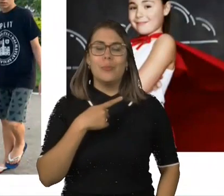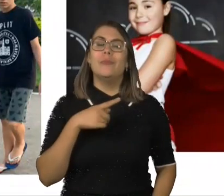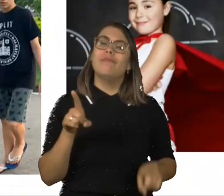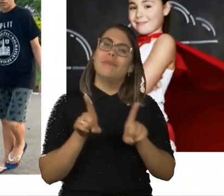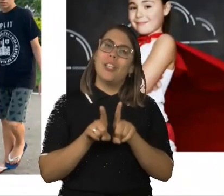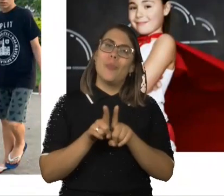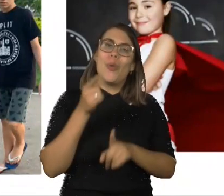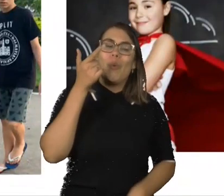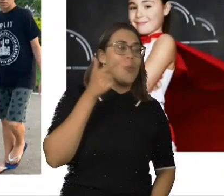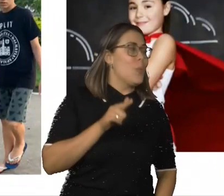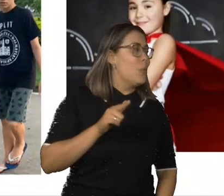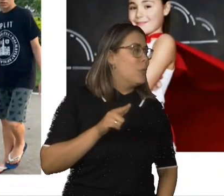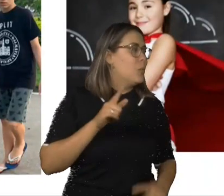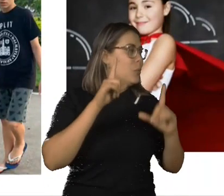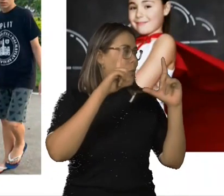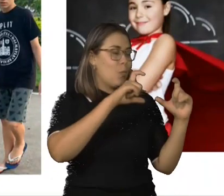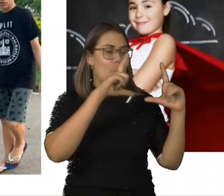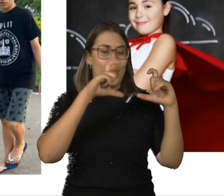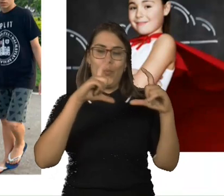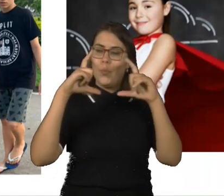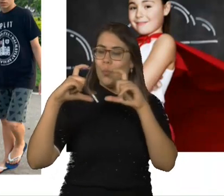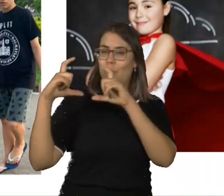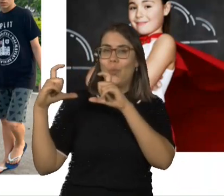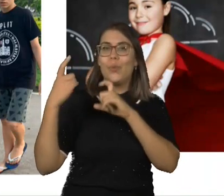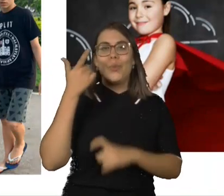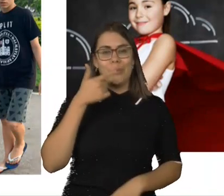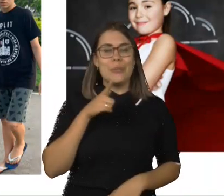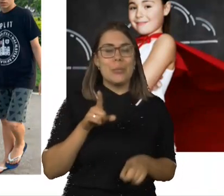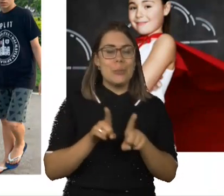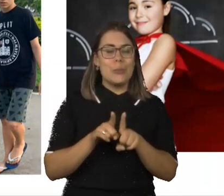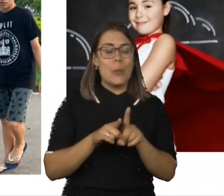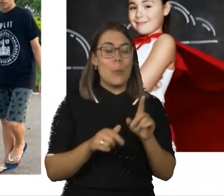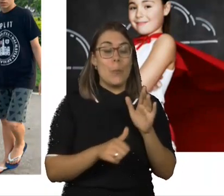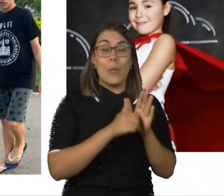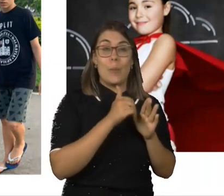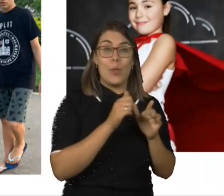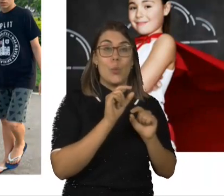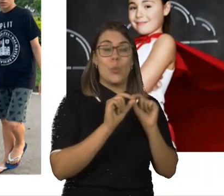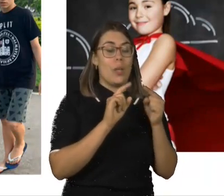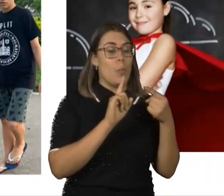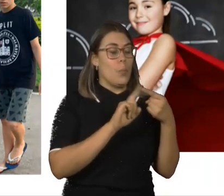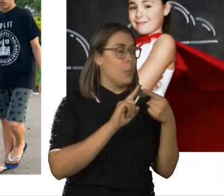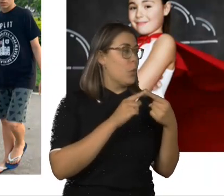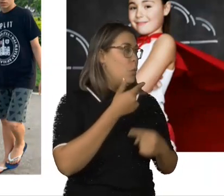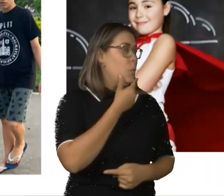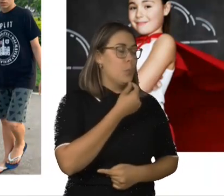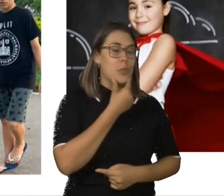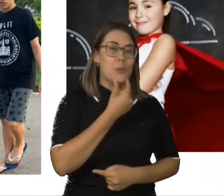tem ilustrações que refletem essa questão do respeito próprio. A primeira foto é de um menino